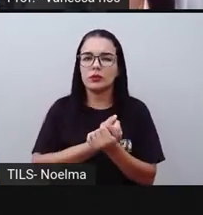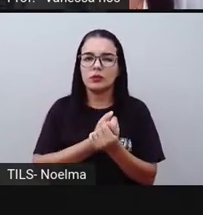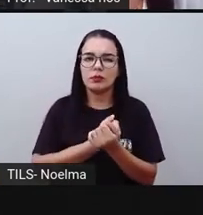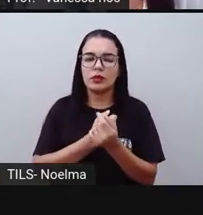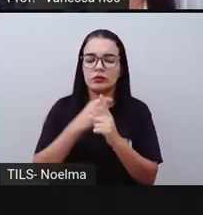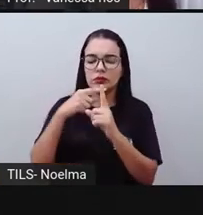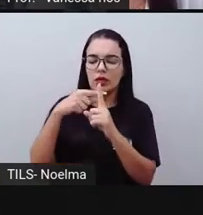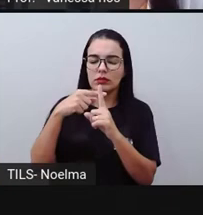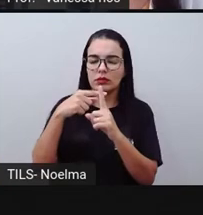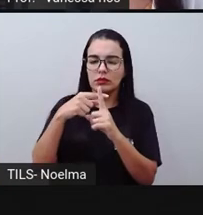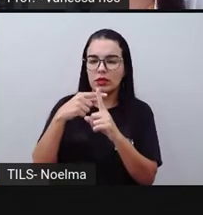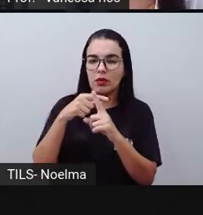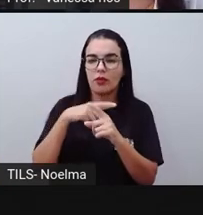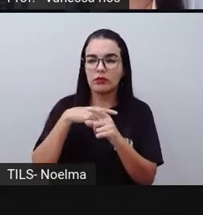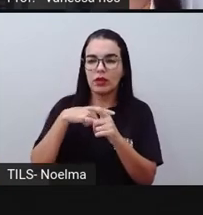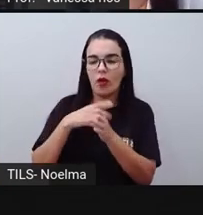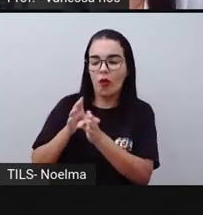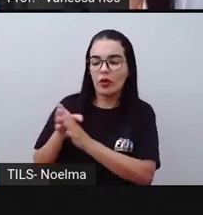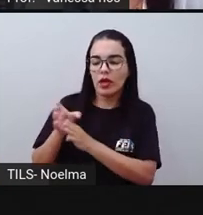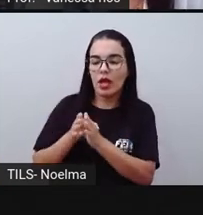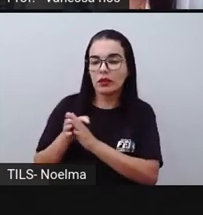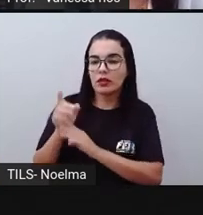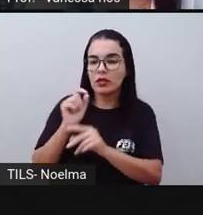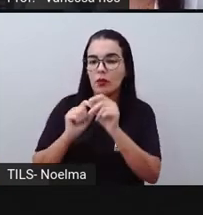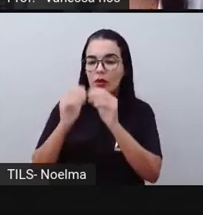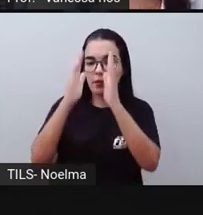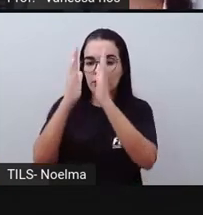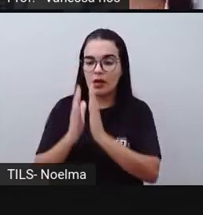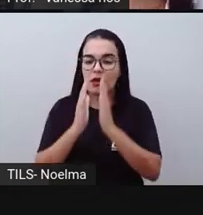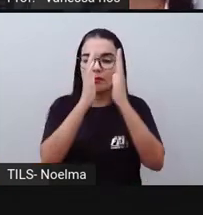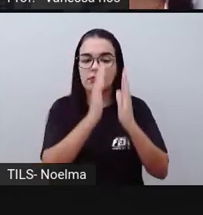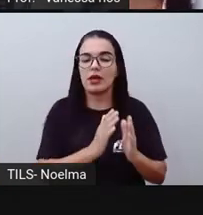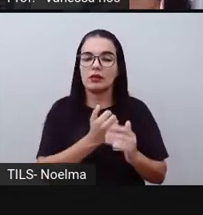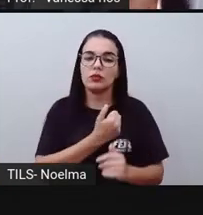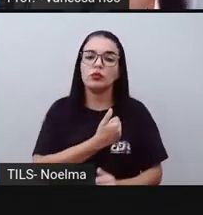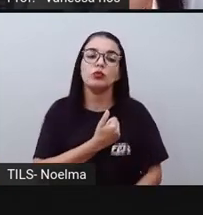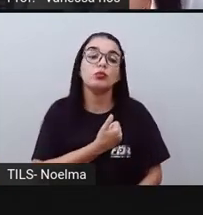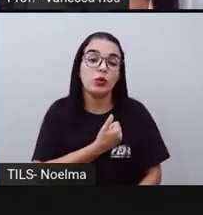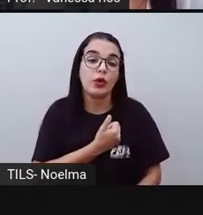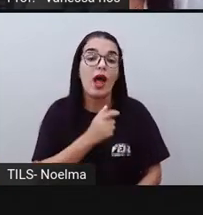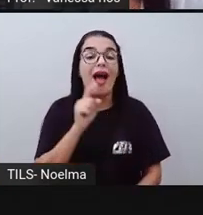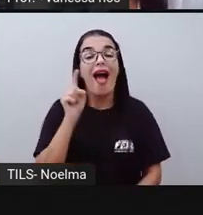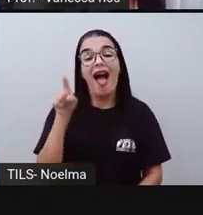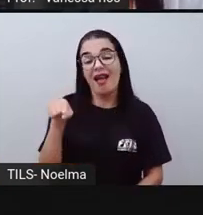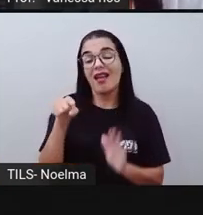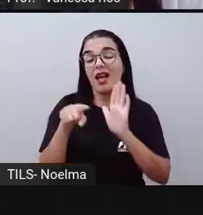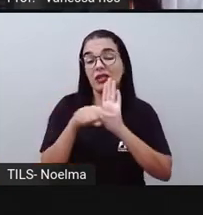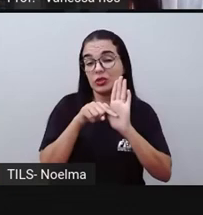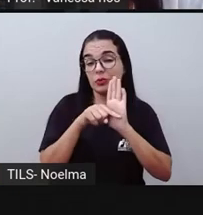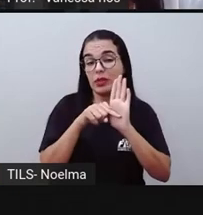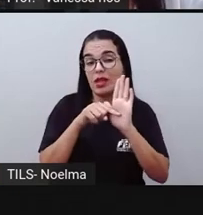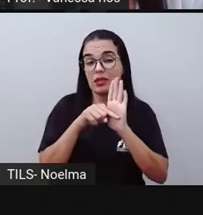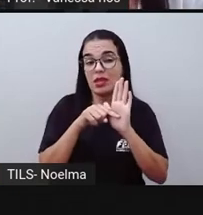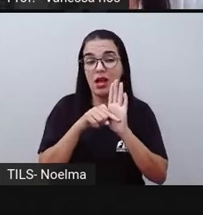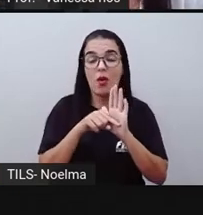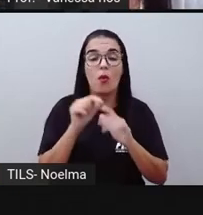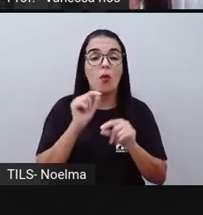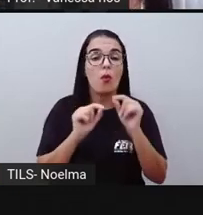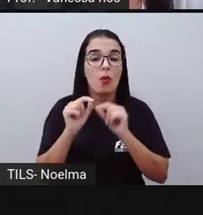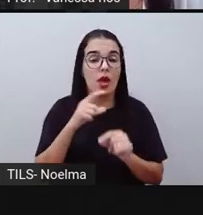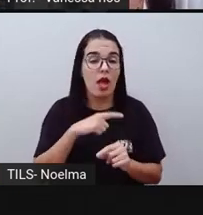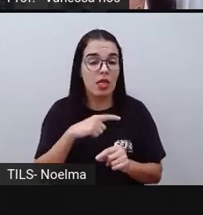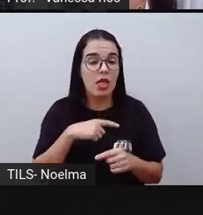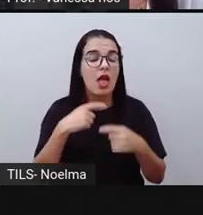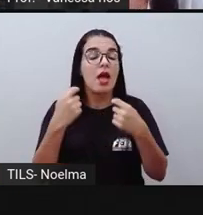número menor vai nos orientar em relação ao posicionamento dos números. No caso da subtração, existe